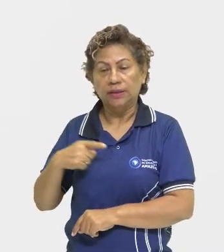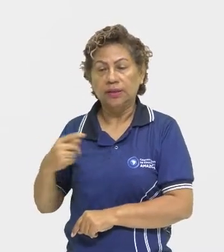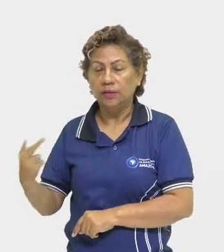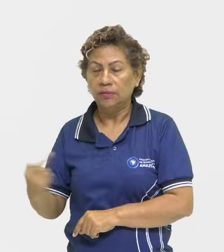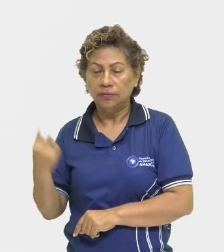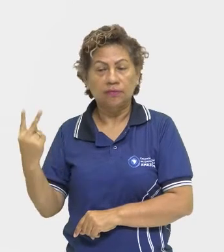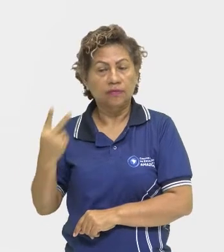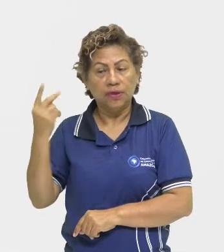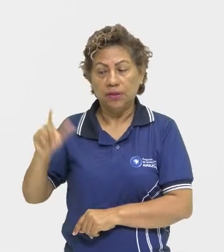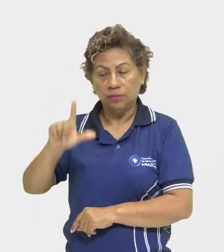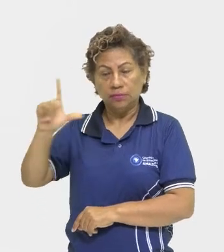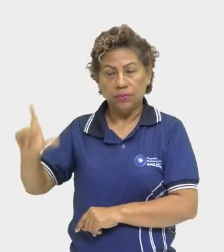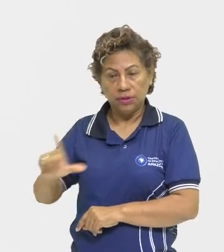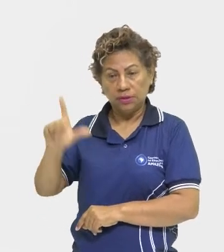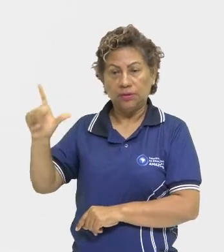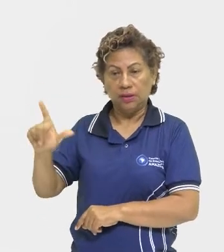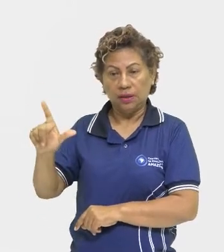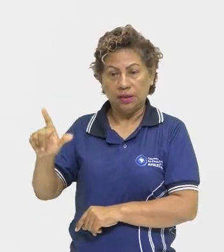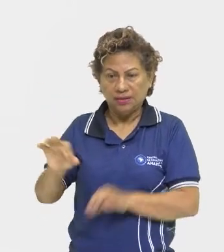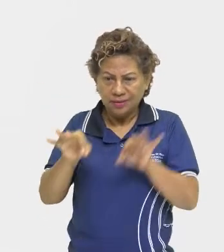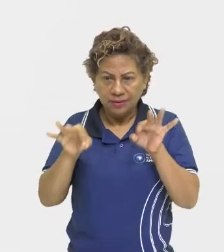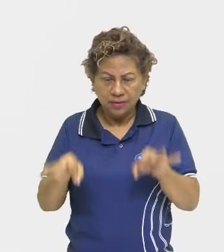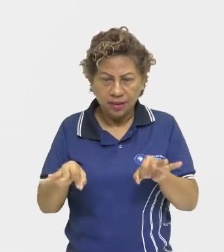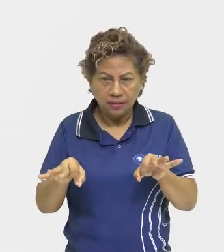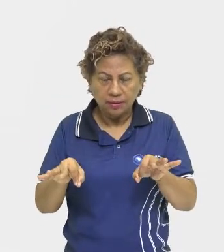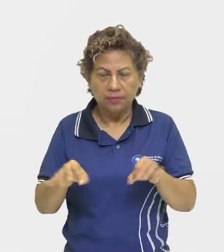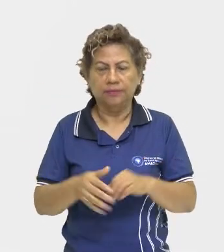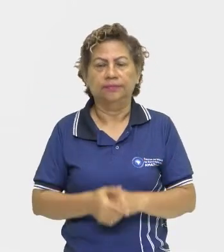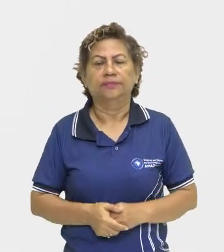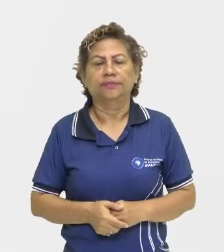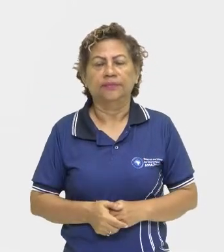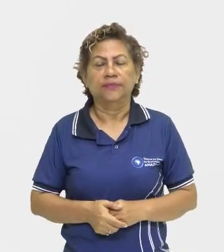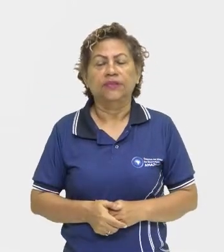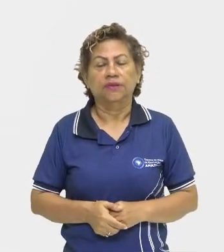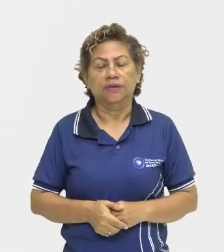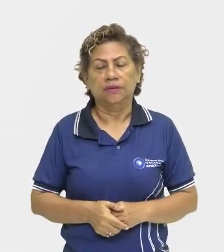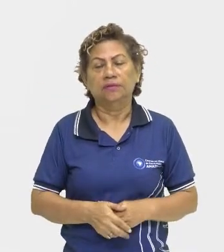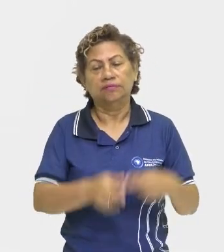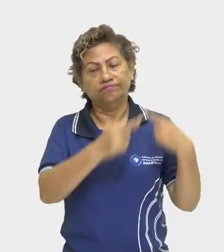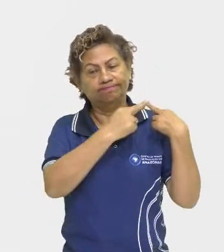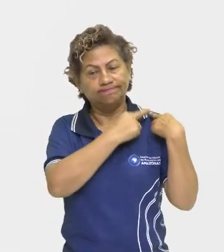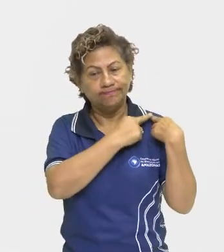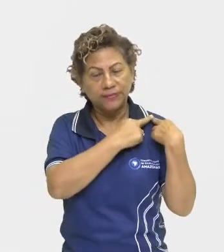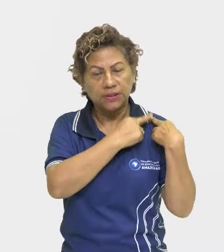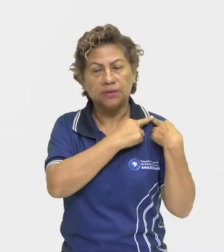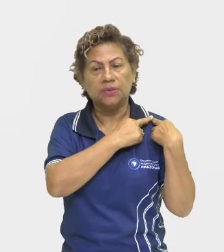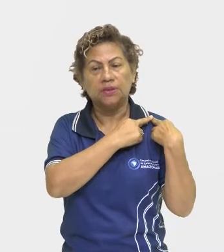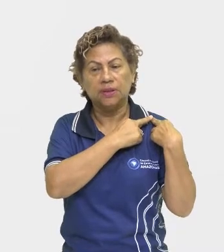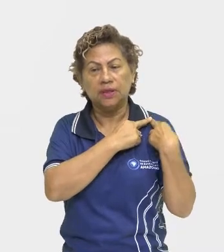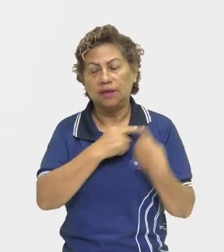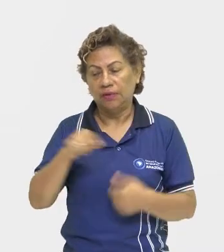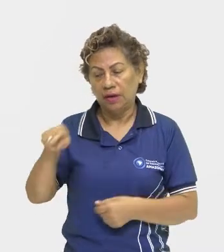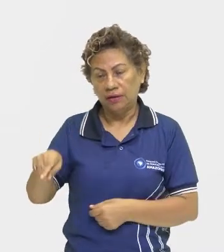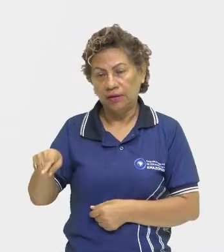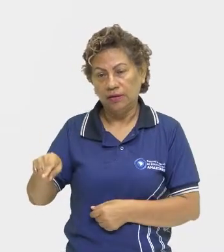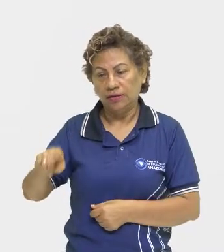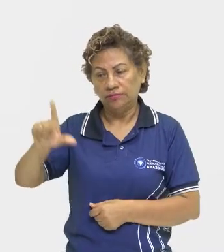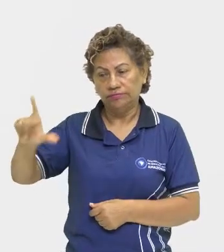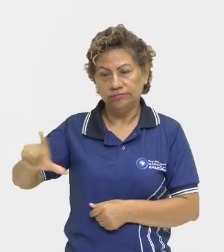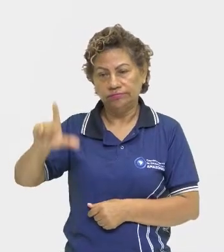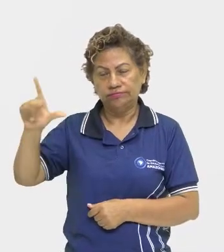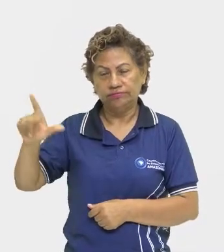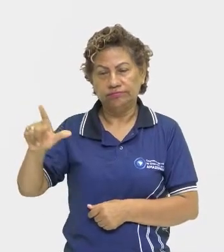estético literário, certo? Então, eles foram, né, os responsáveis por essa melhor produção literária do quintismo